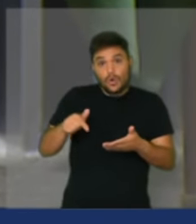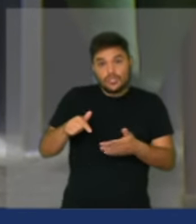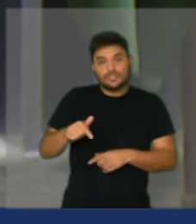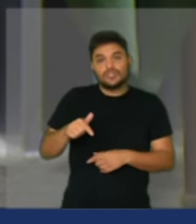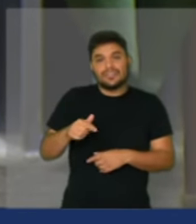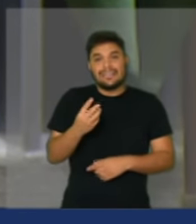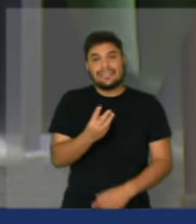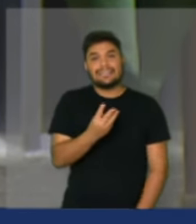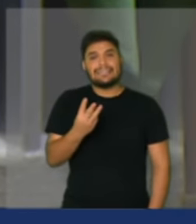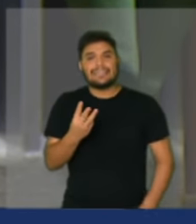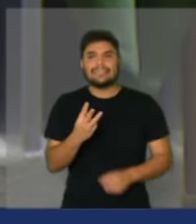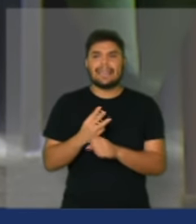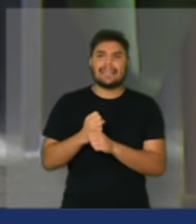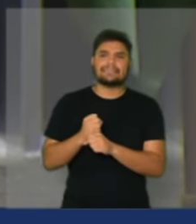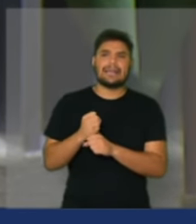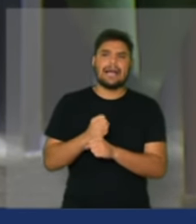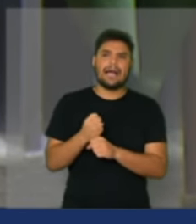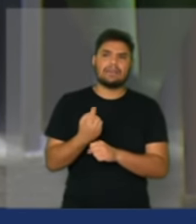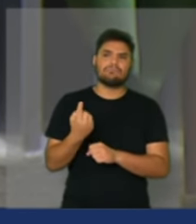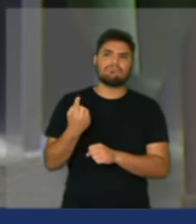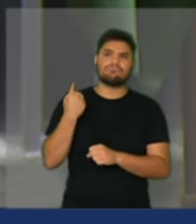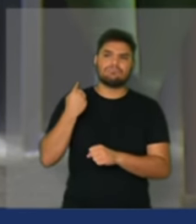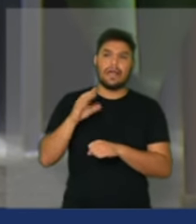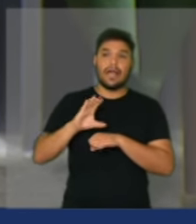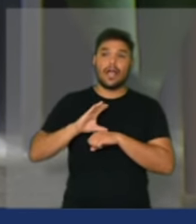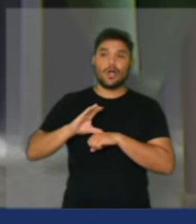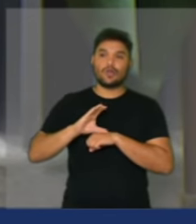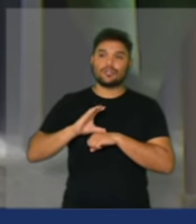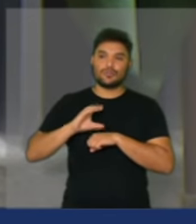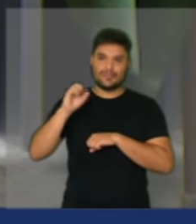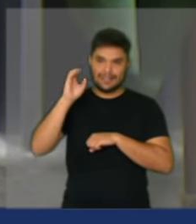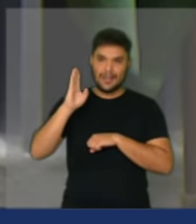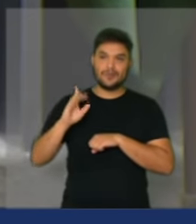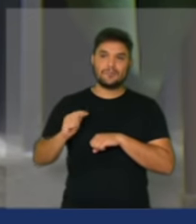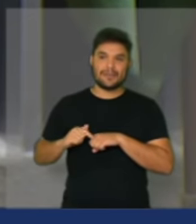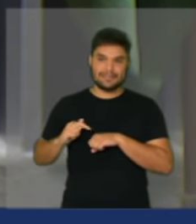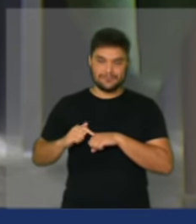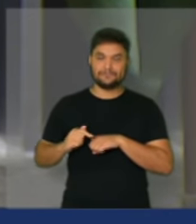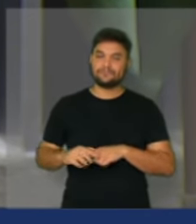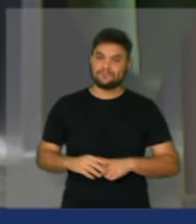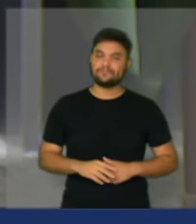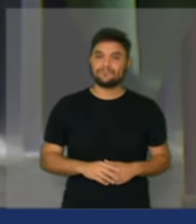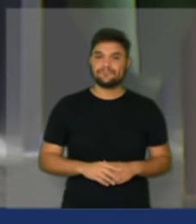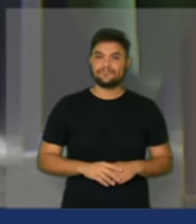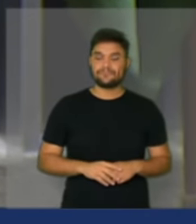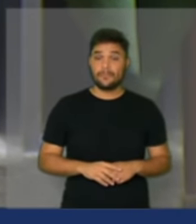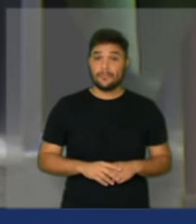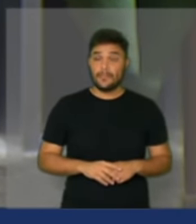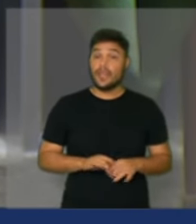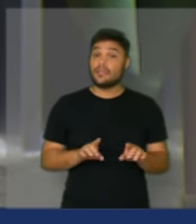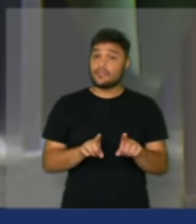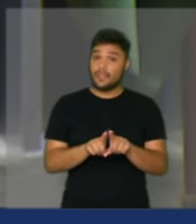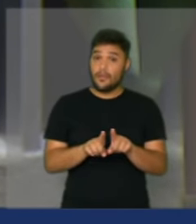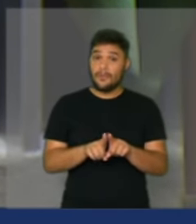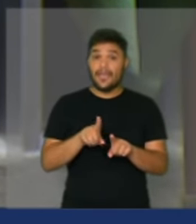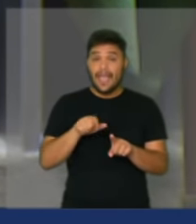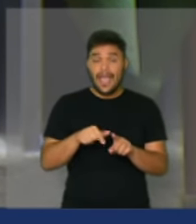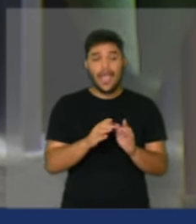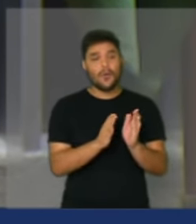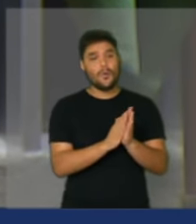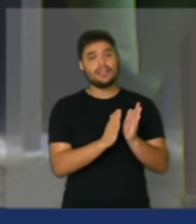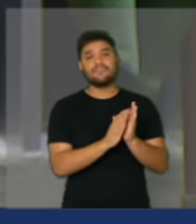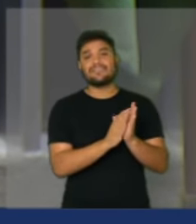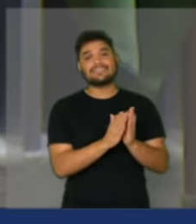trinta e três anos da nossa Constituição cidadã e também é o aniversário